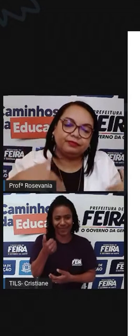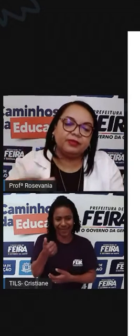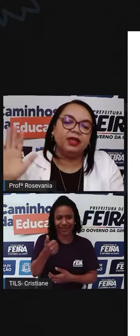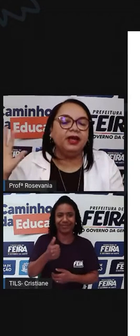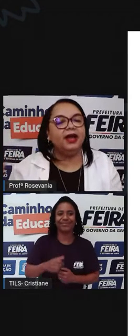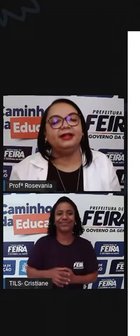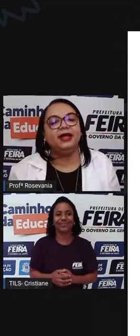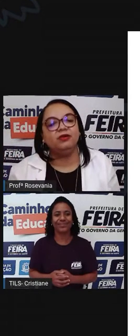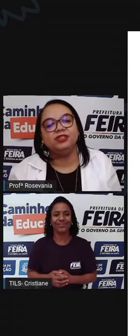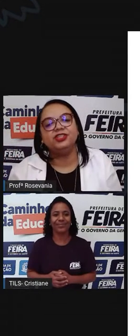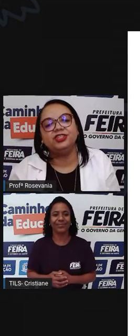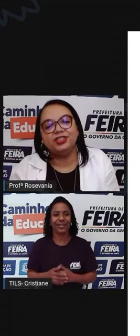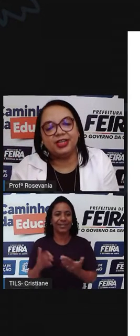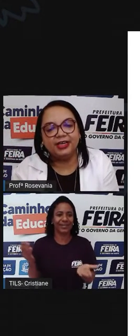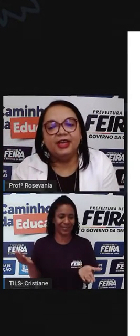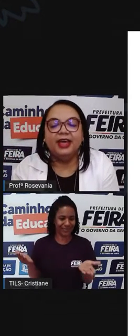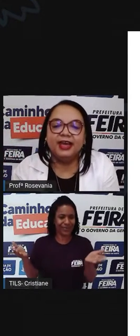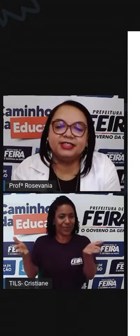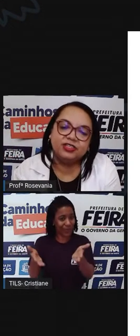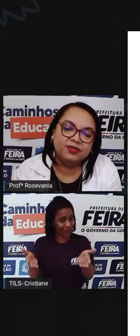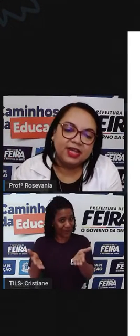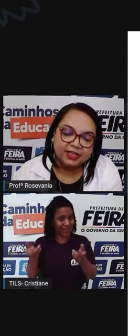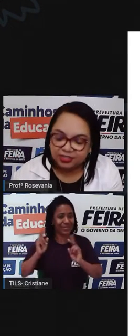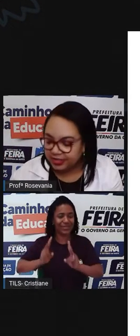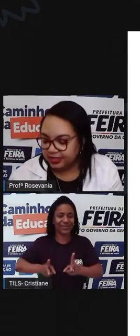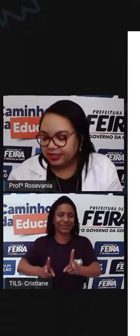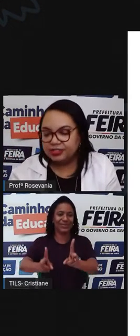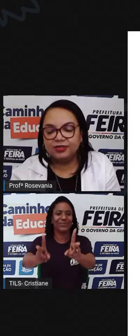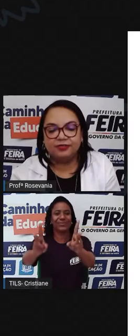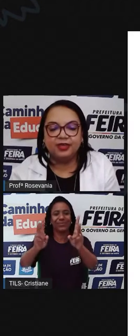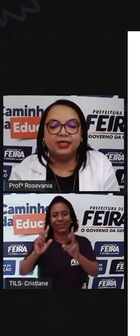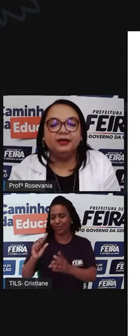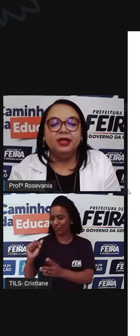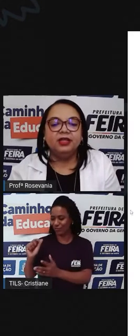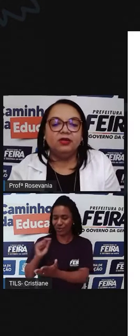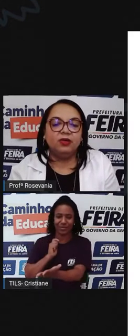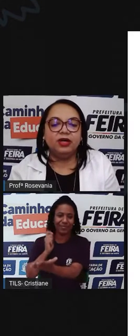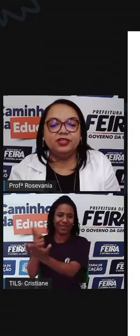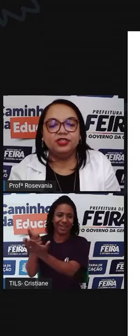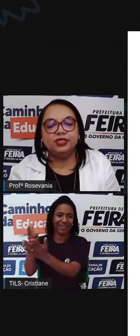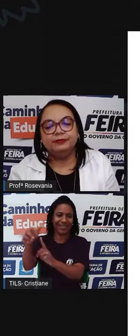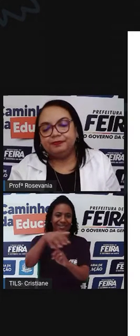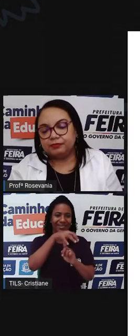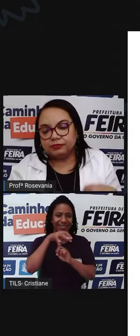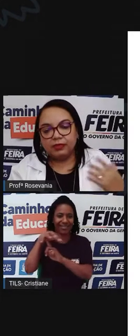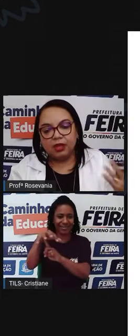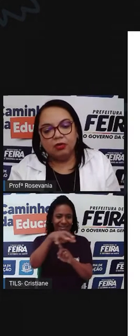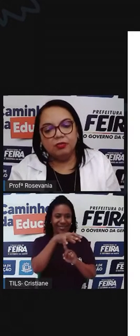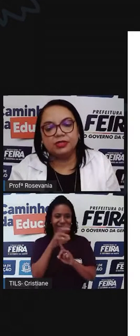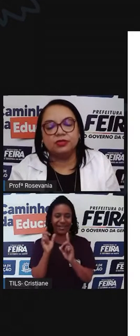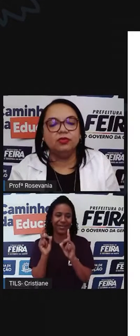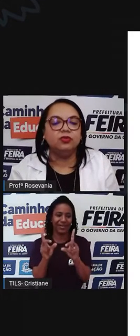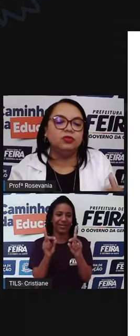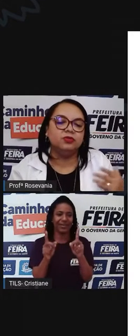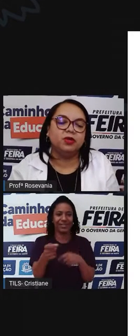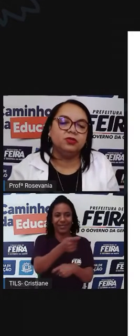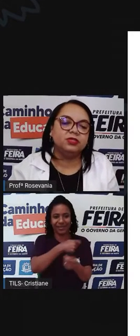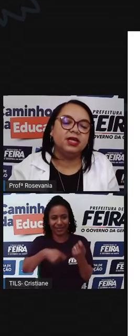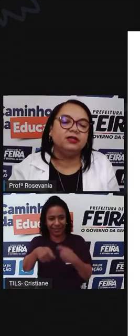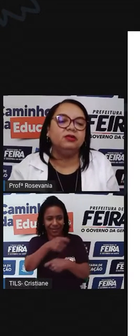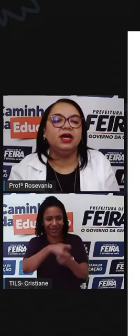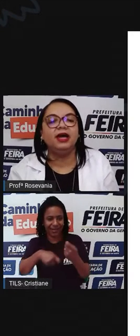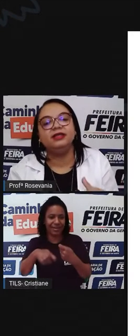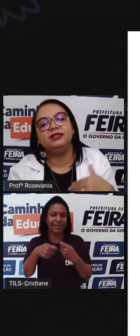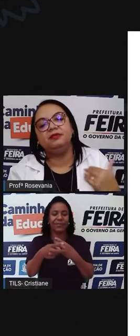até hoje, a gente tem essa atividade de feira. Então, a gente começou com os